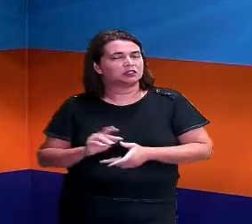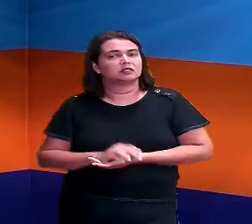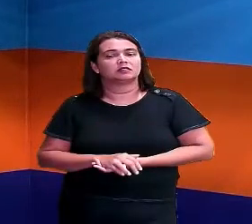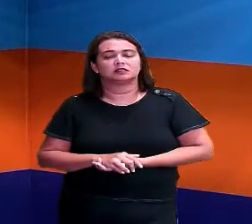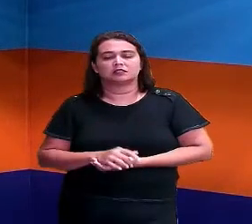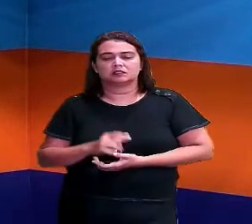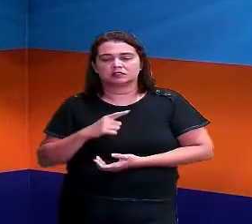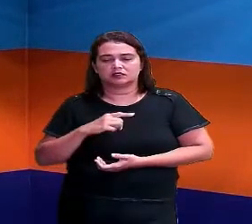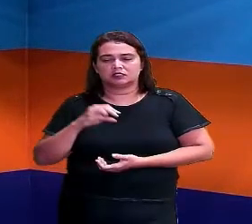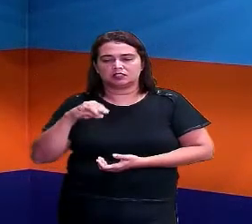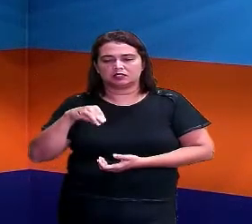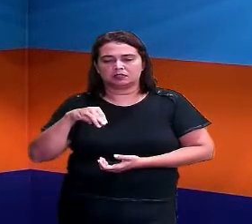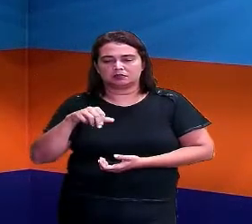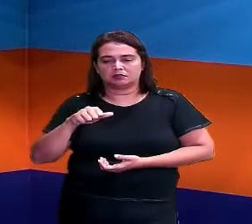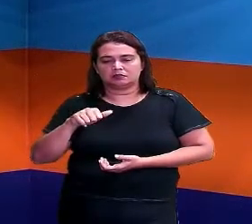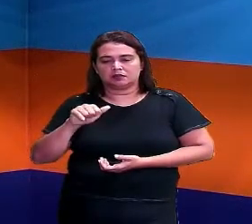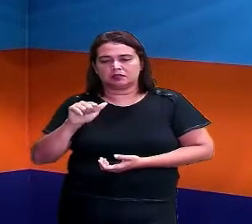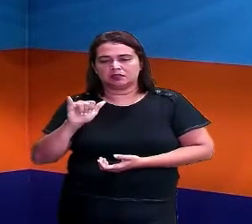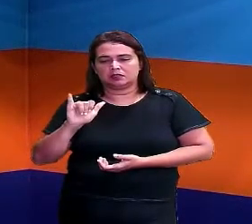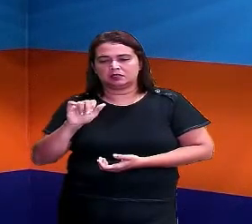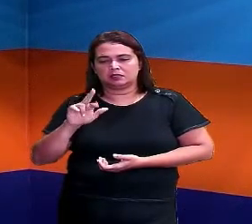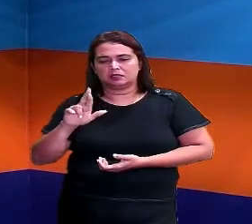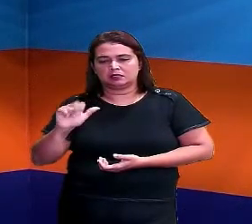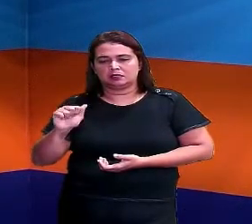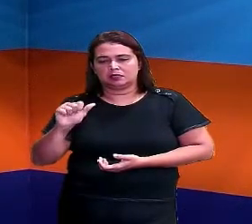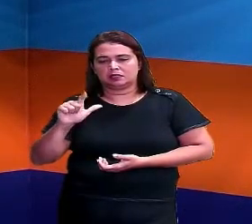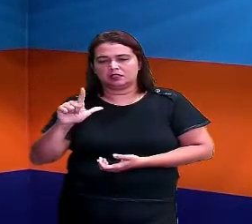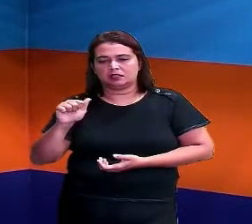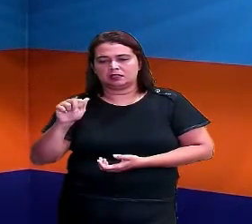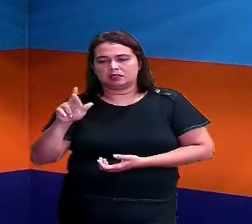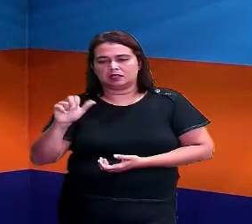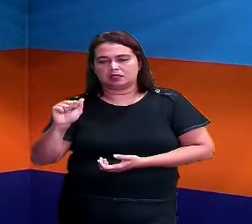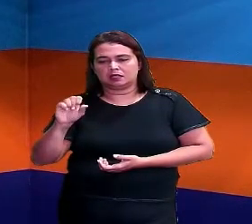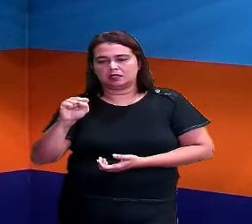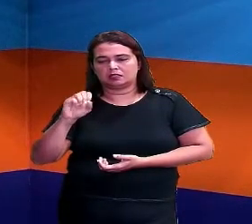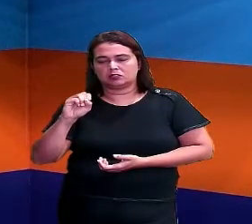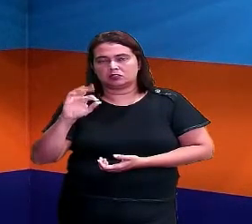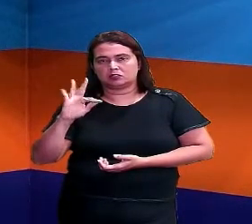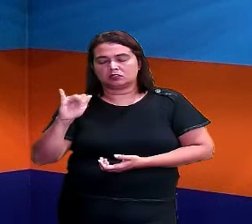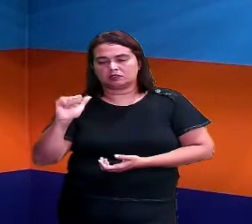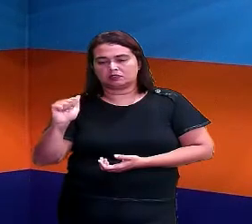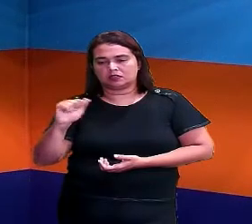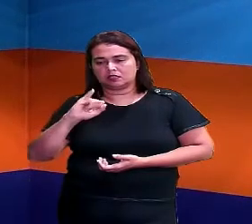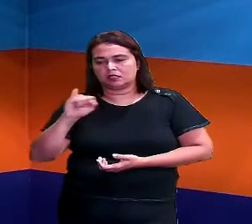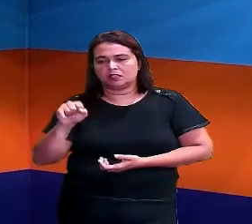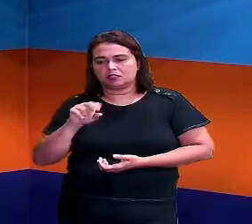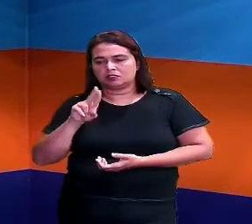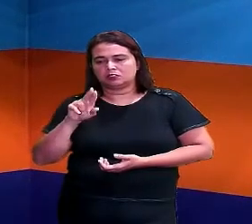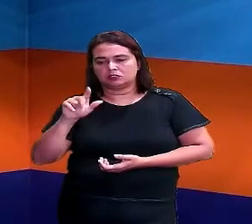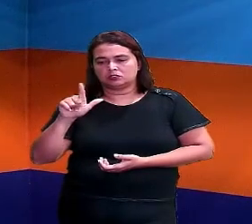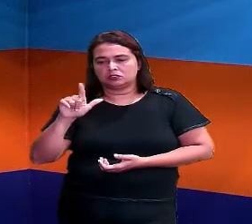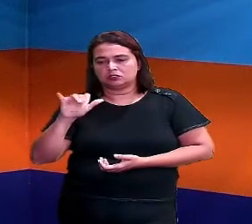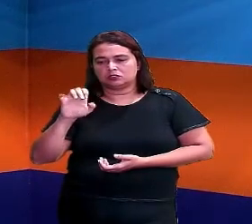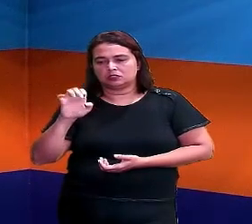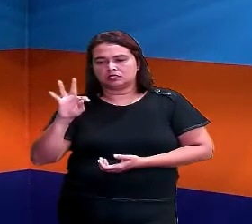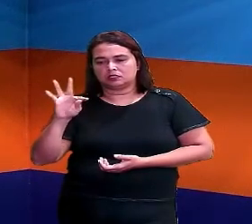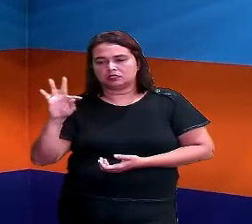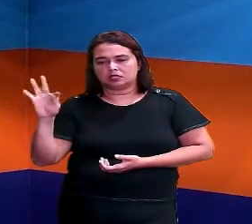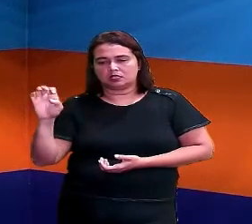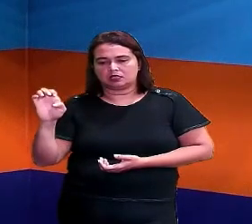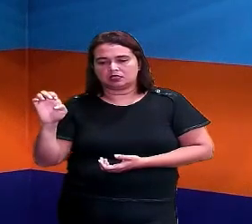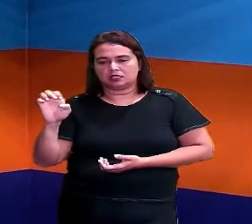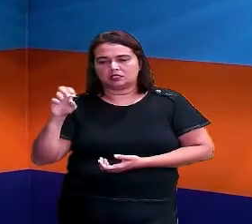Temos Maíra, Lara, Sofia, Juliette, temos